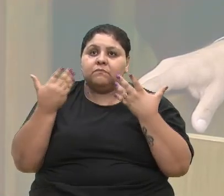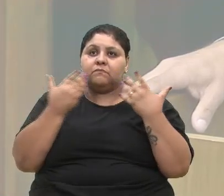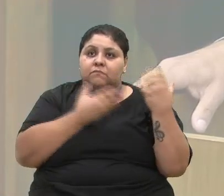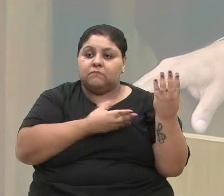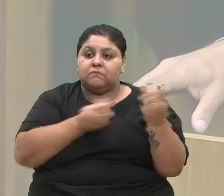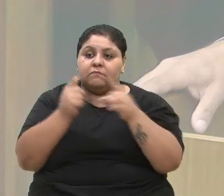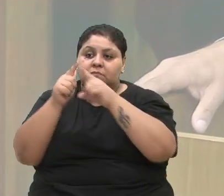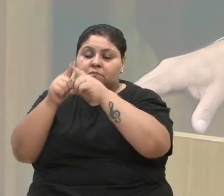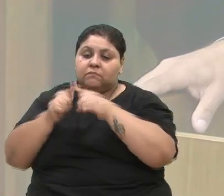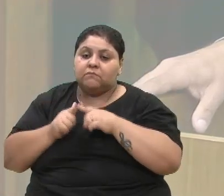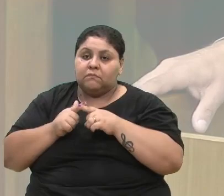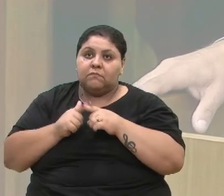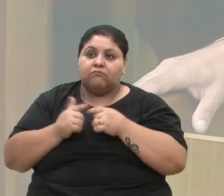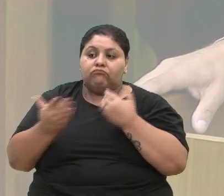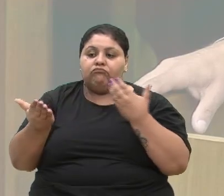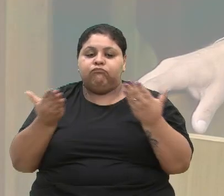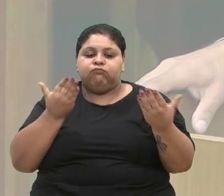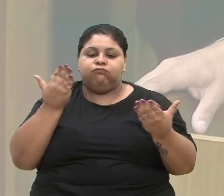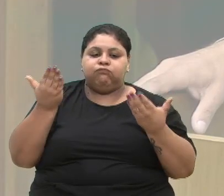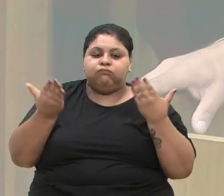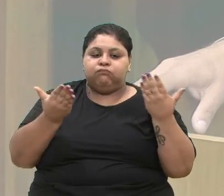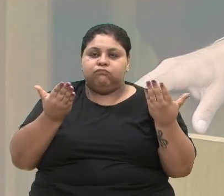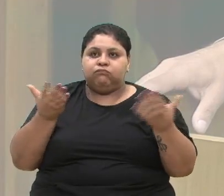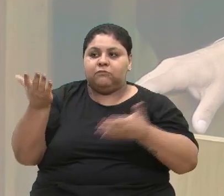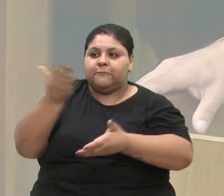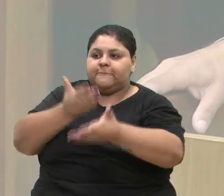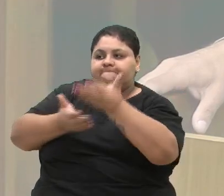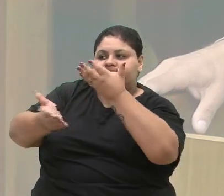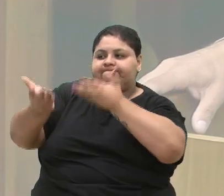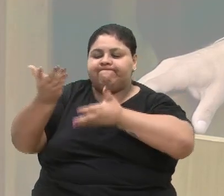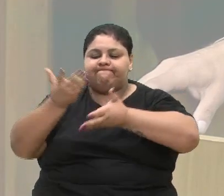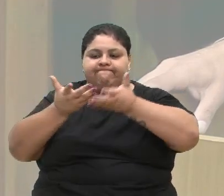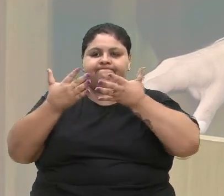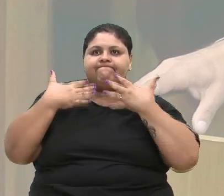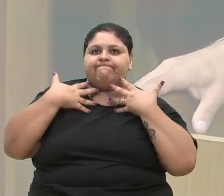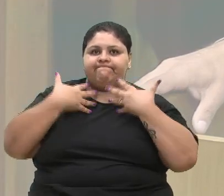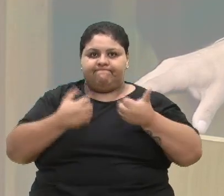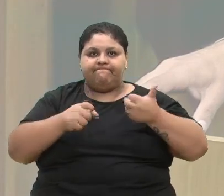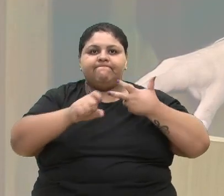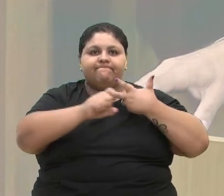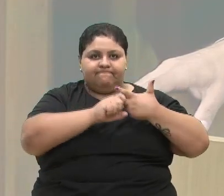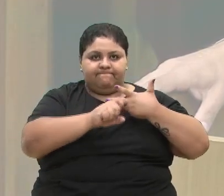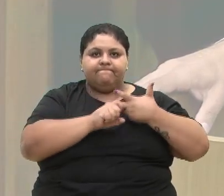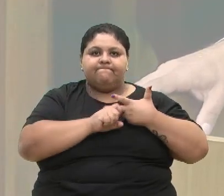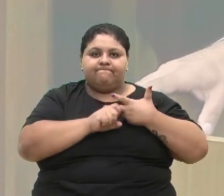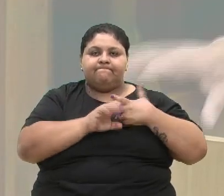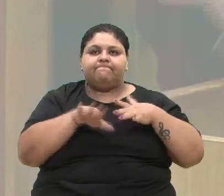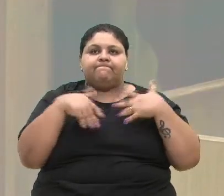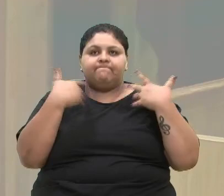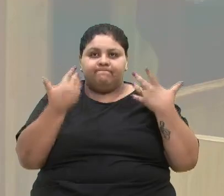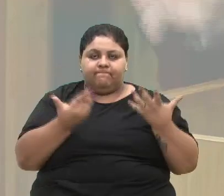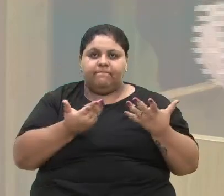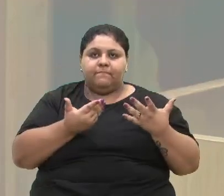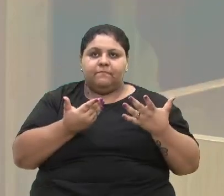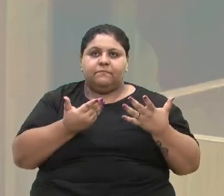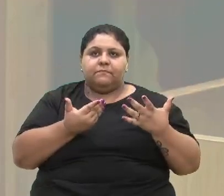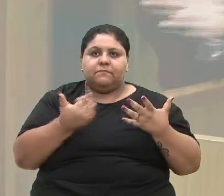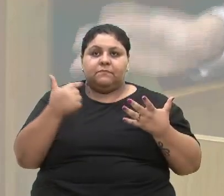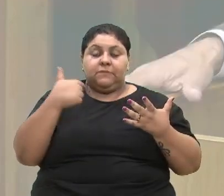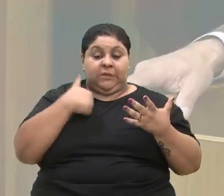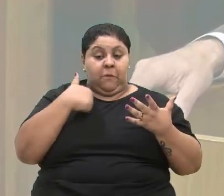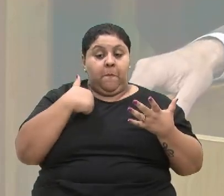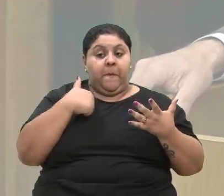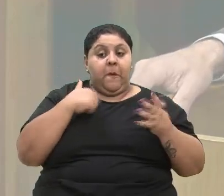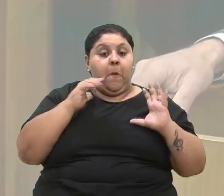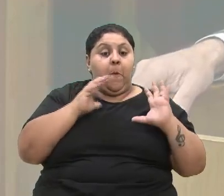vezes intermediam o contato nas secretarias, no executivo. Então, indo para o meu mundo, que eu tenho